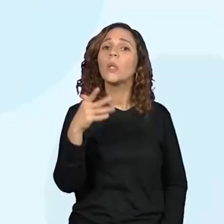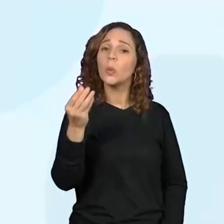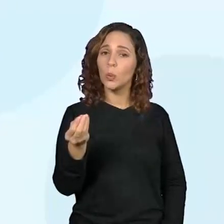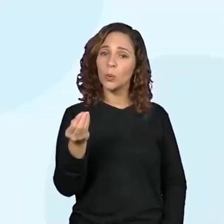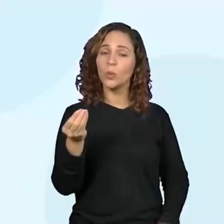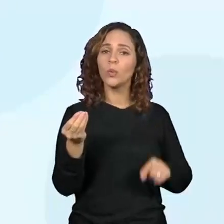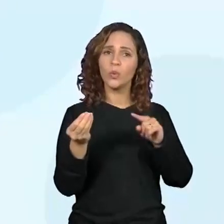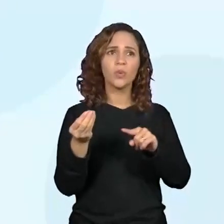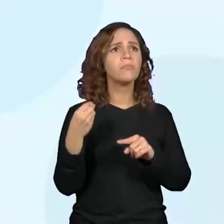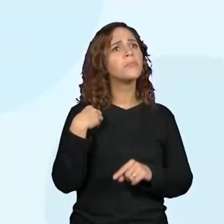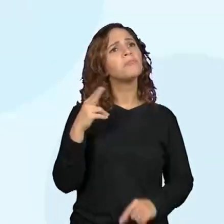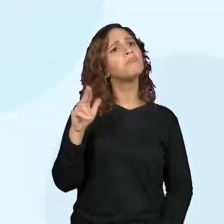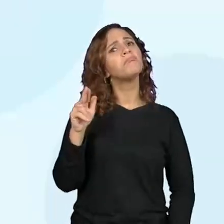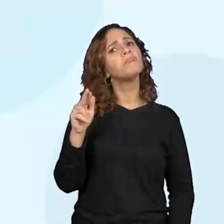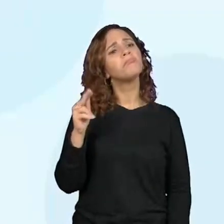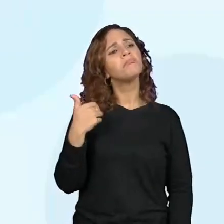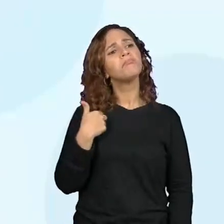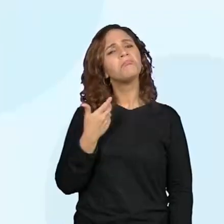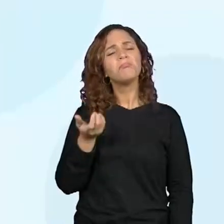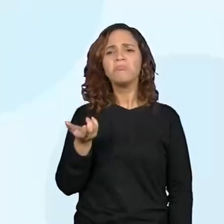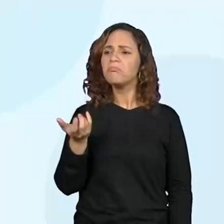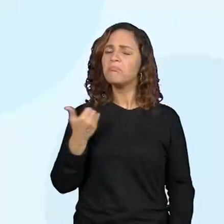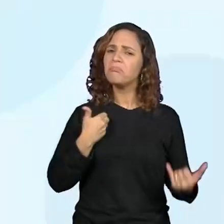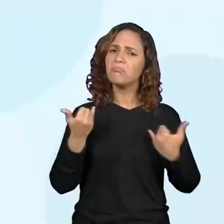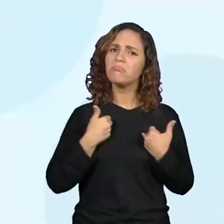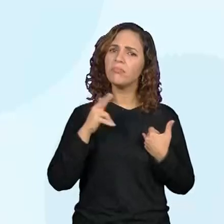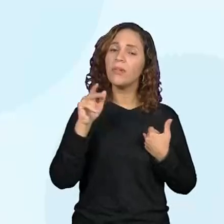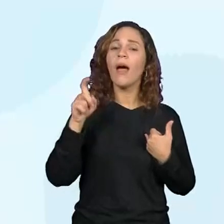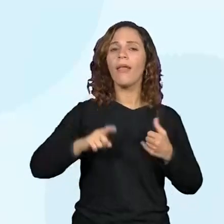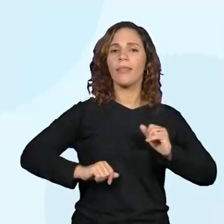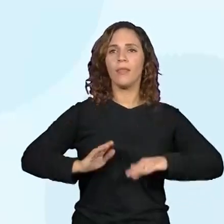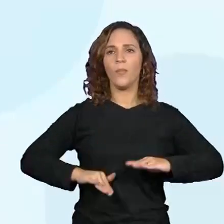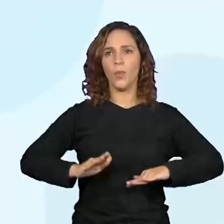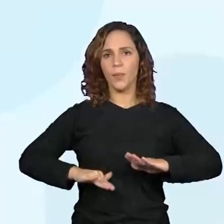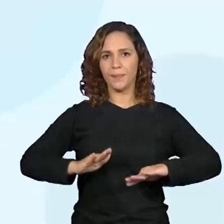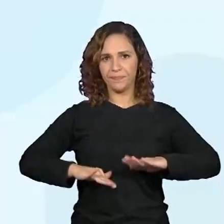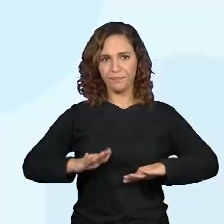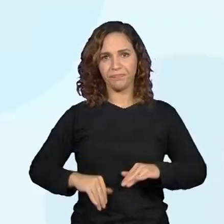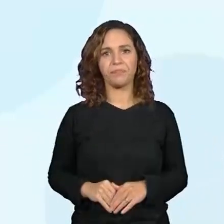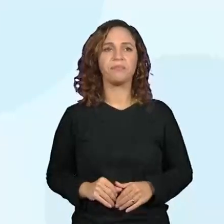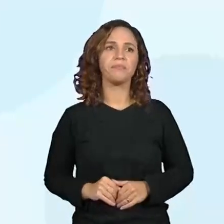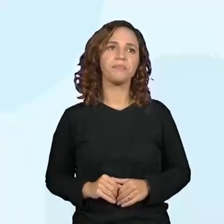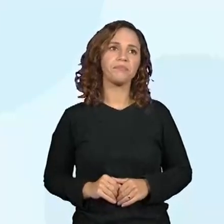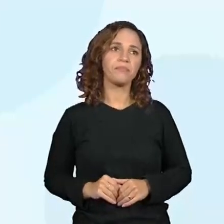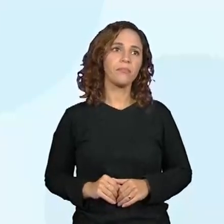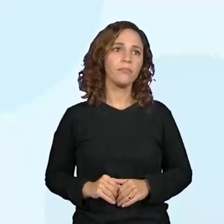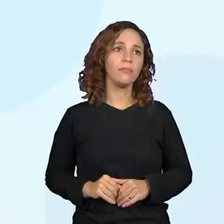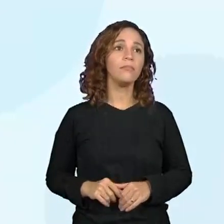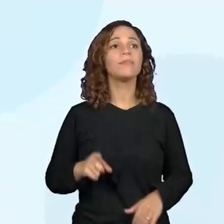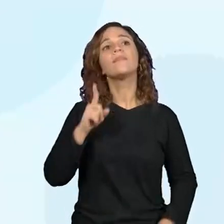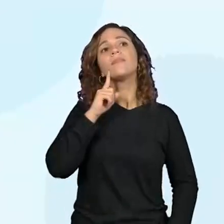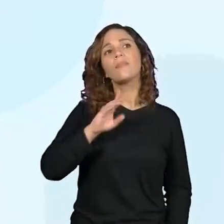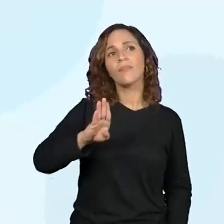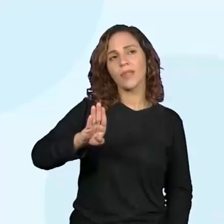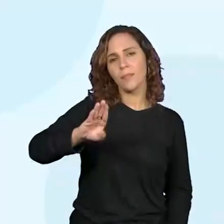nunca tinha ouvido falar antes, que significa tambor. A palavra